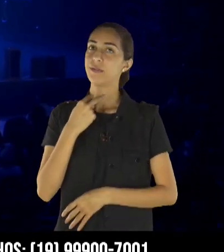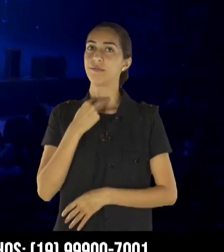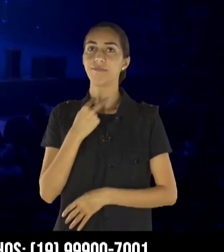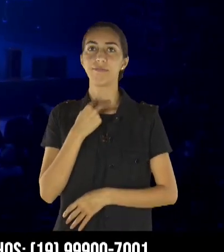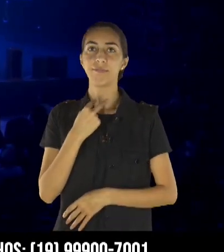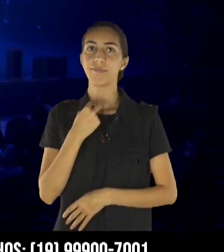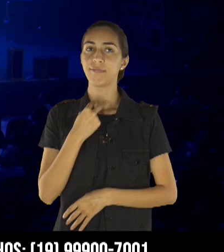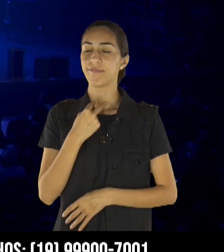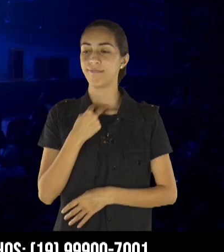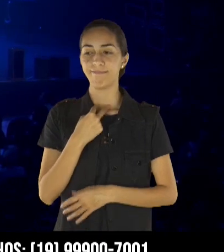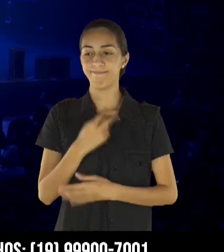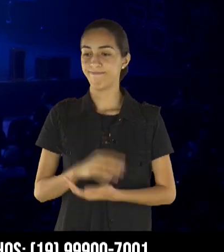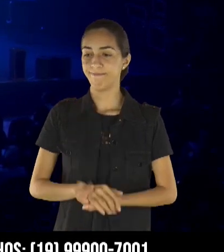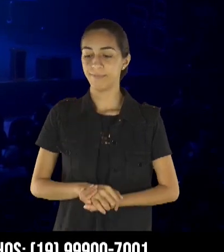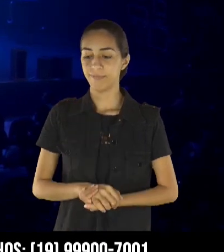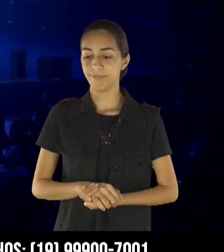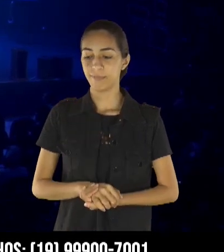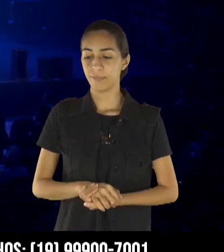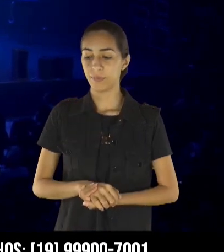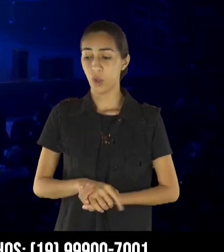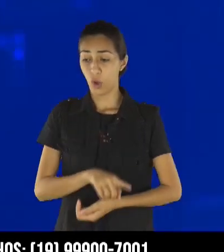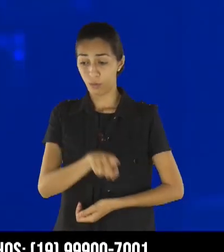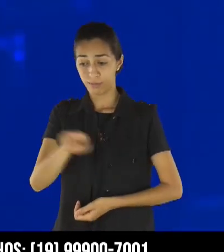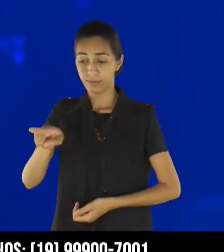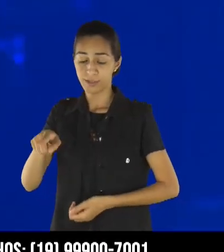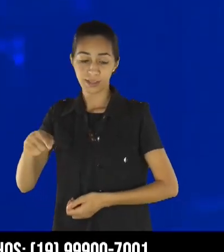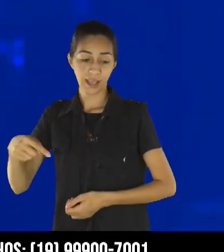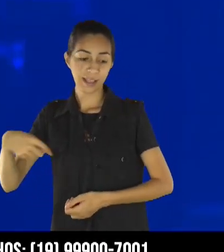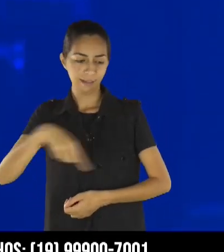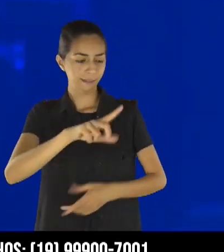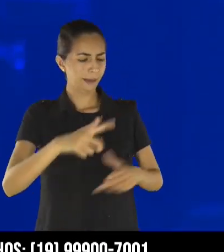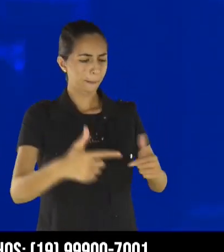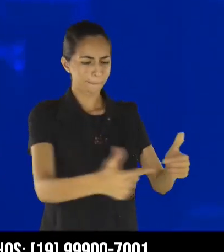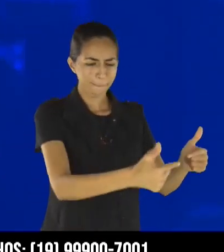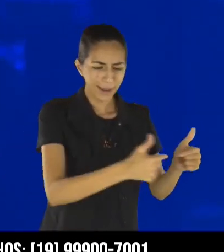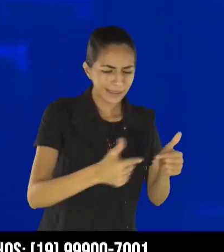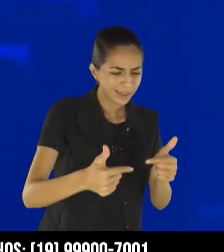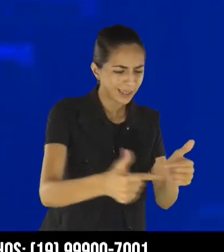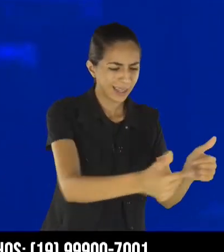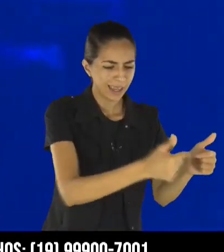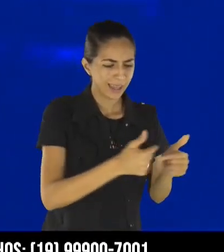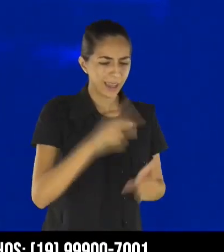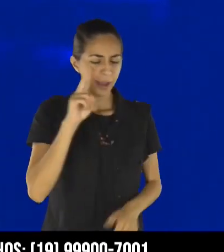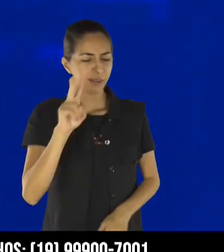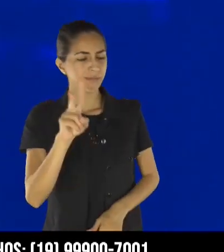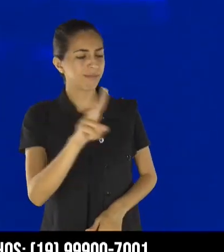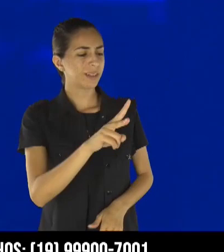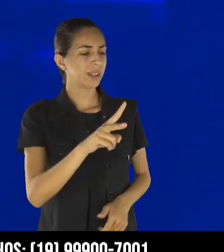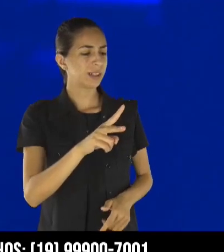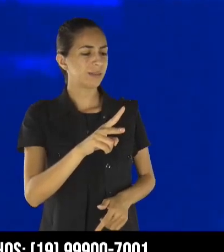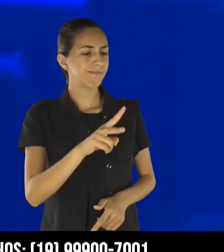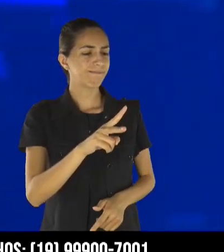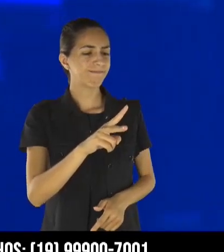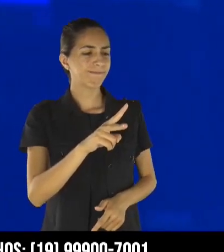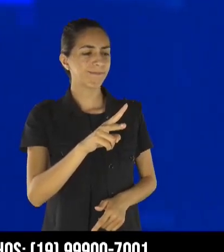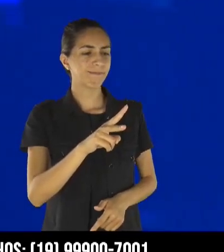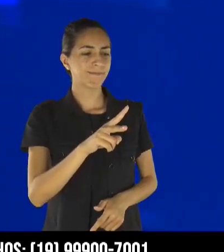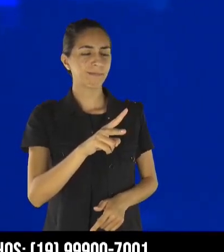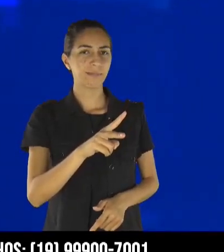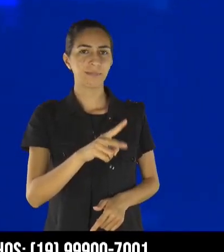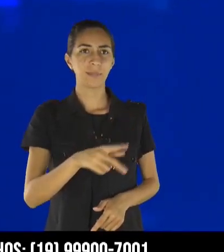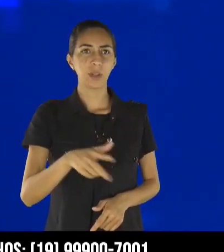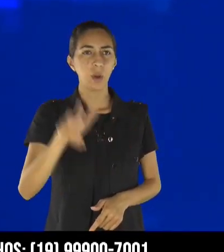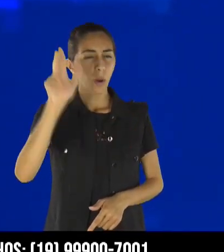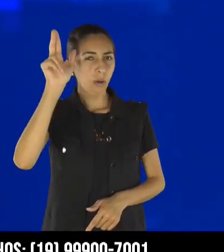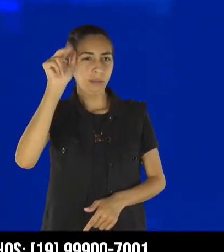de mim? Como que vai ser de novo fechar tudo? E o pessoal é radical, lá em São Paulo, soldando porta de loja,